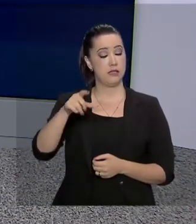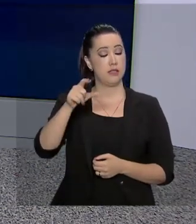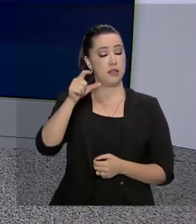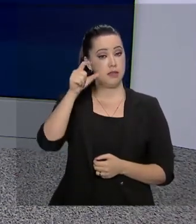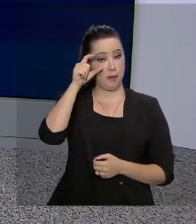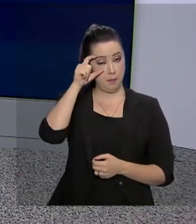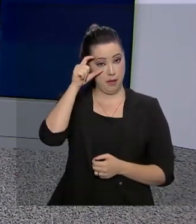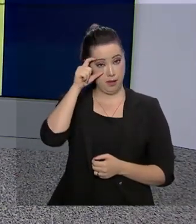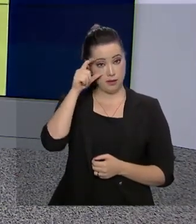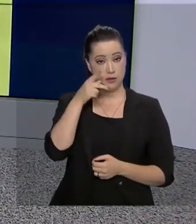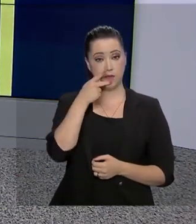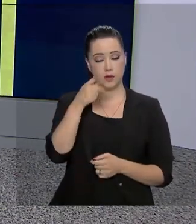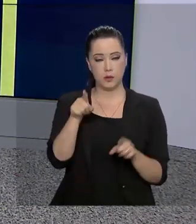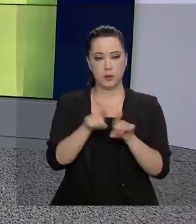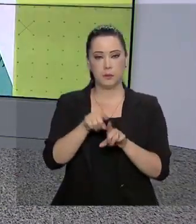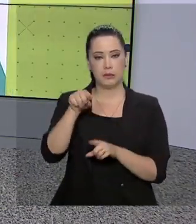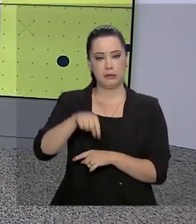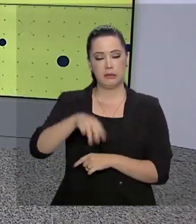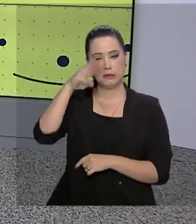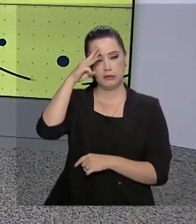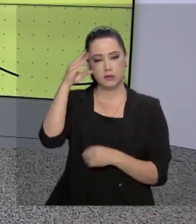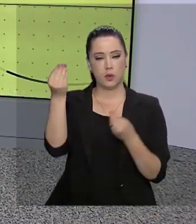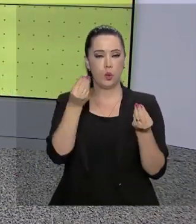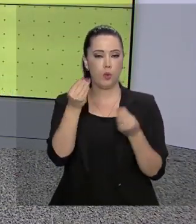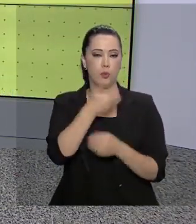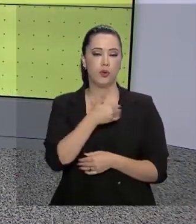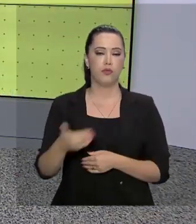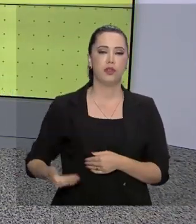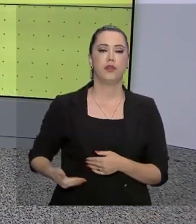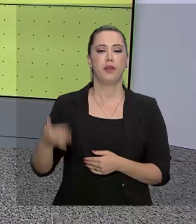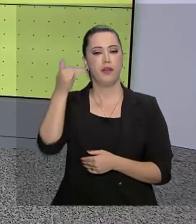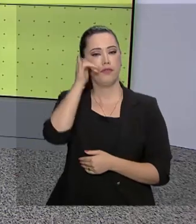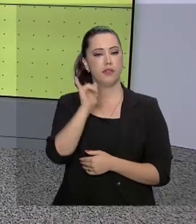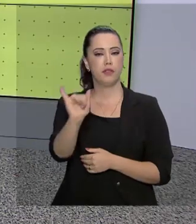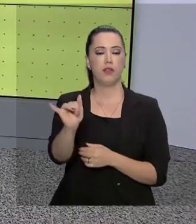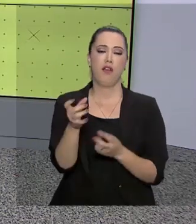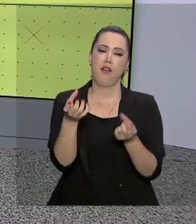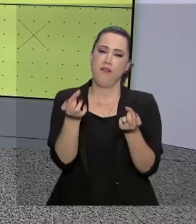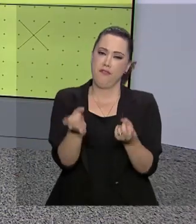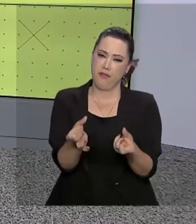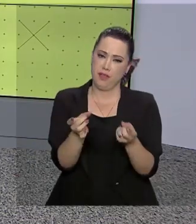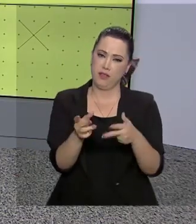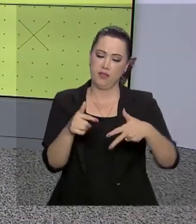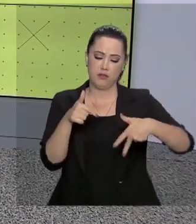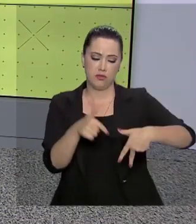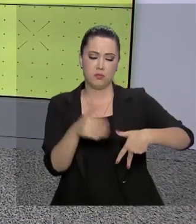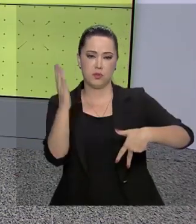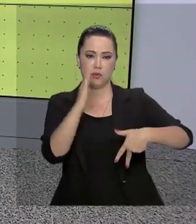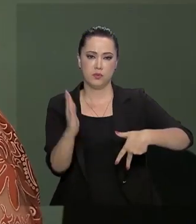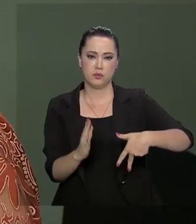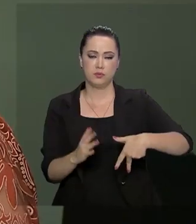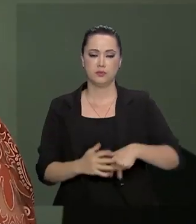sobre as ações previstas pelo governo para reforçar o combate ao tráfico de pessoas no Brasil.